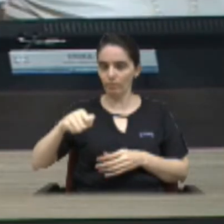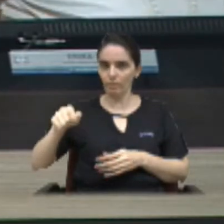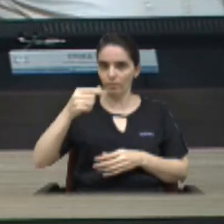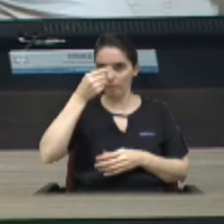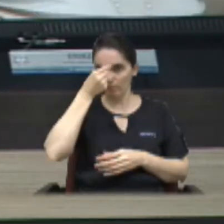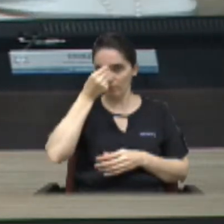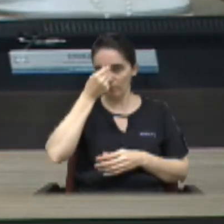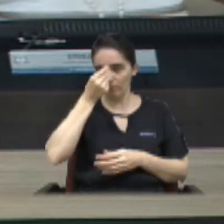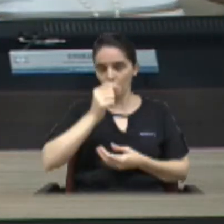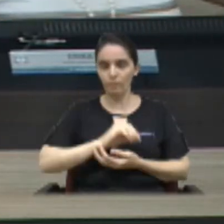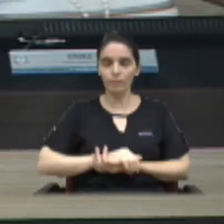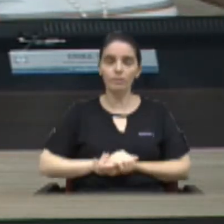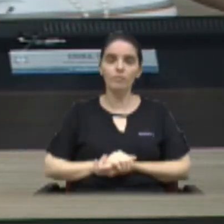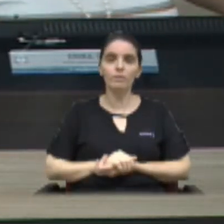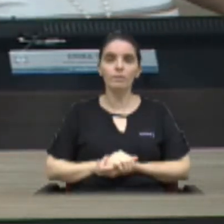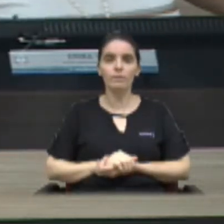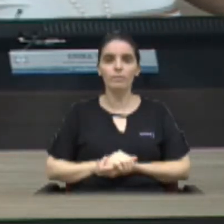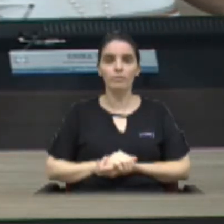de Freitas